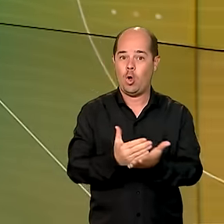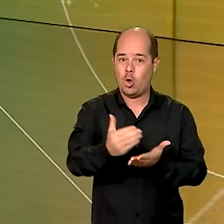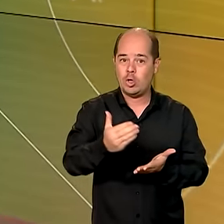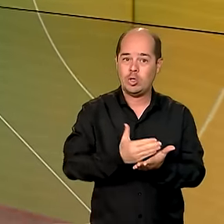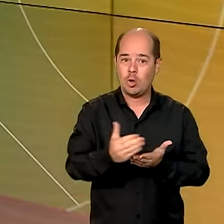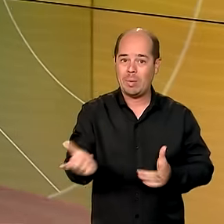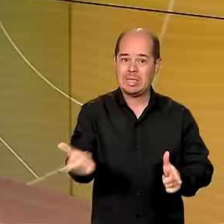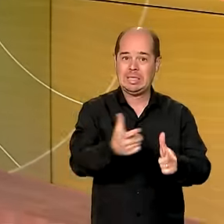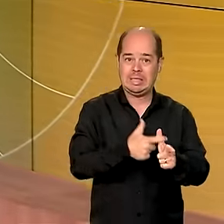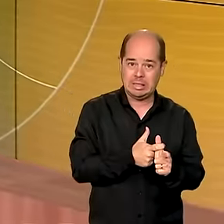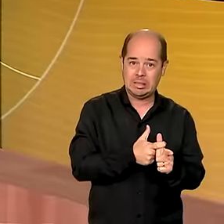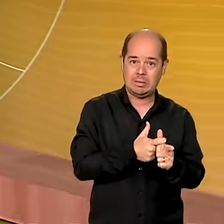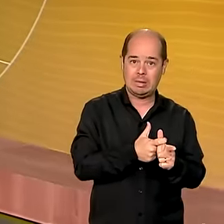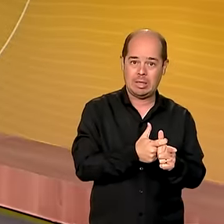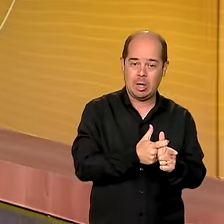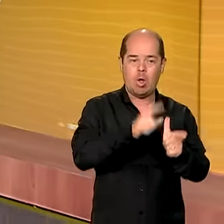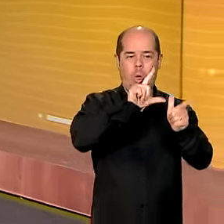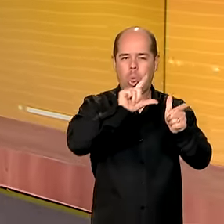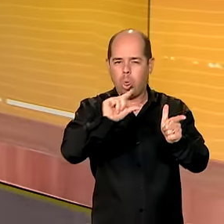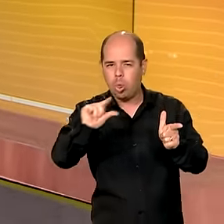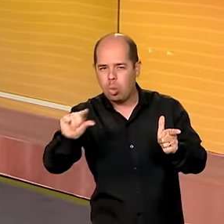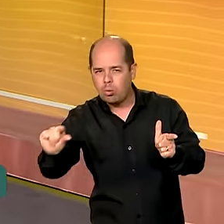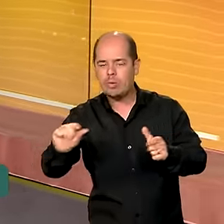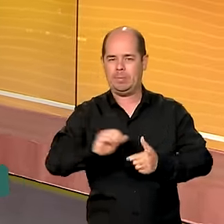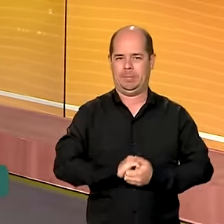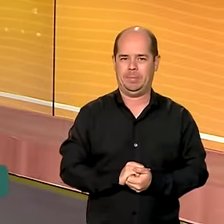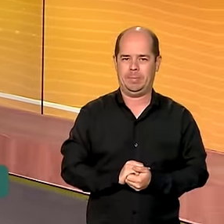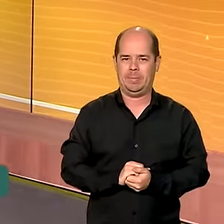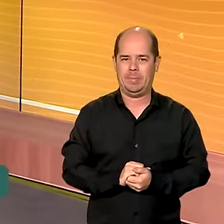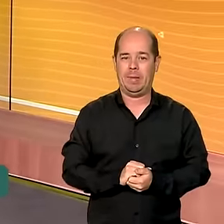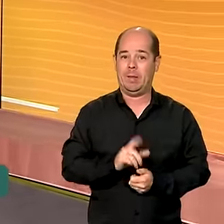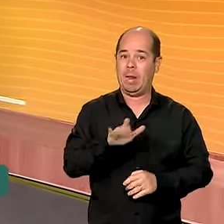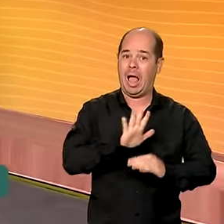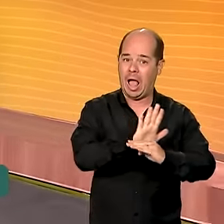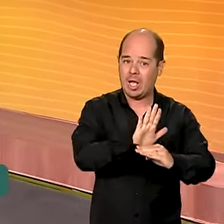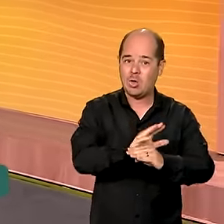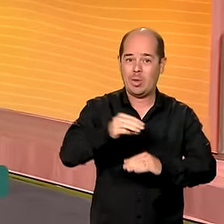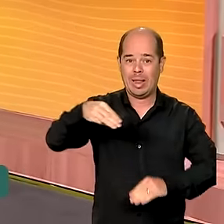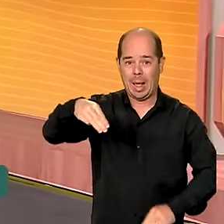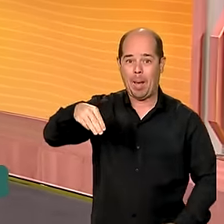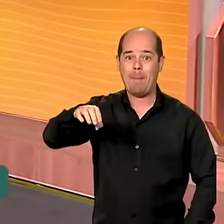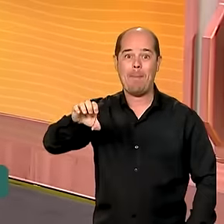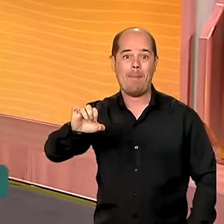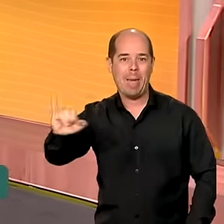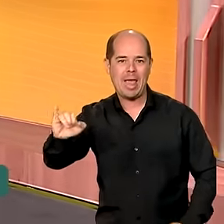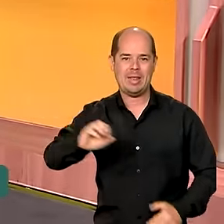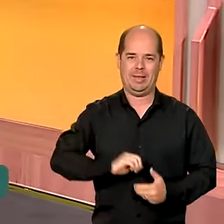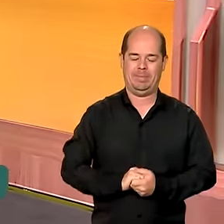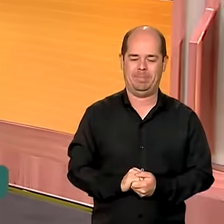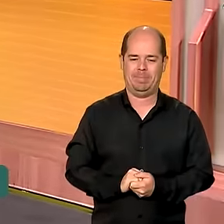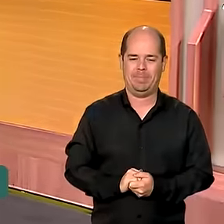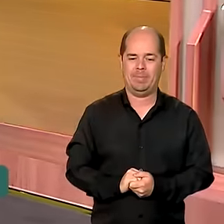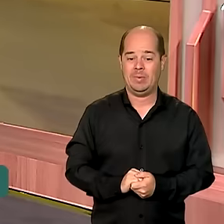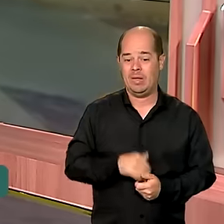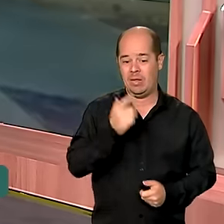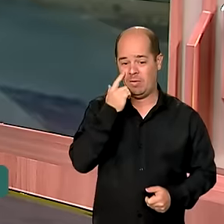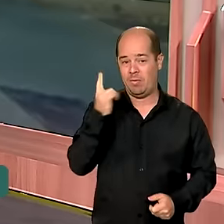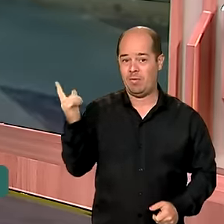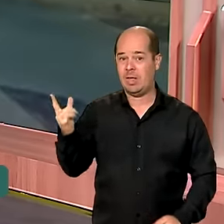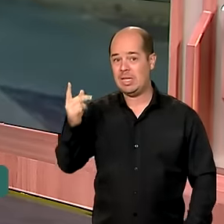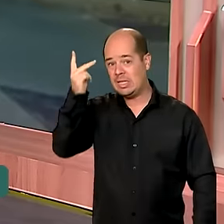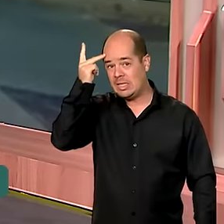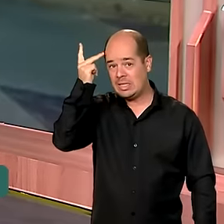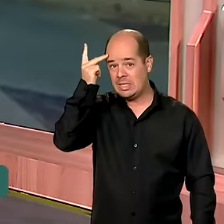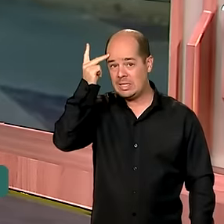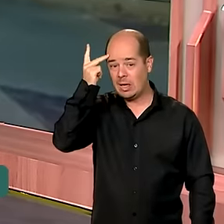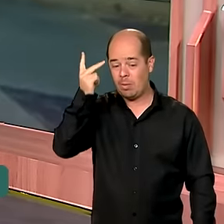renegociar dívidas de microempreendedores individuais e micro e pequenas empresas. Ao vivo de São Paulo, o repórter Dimas